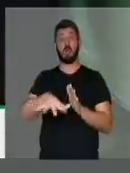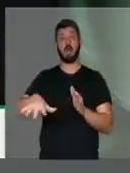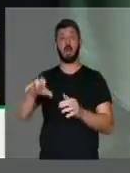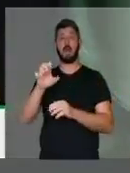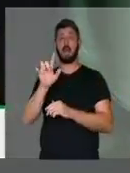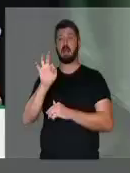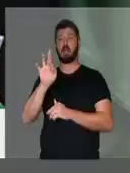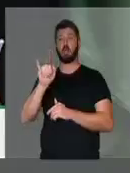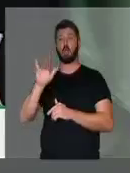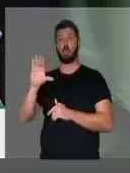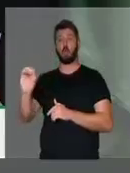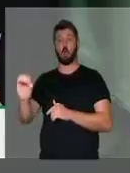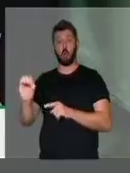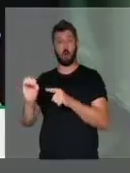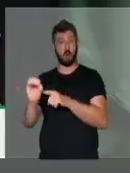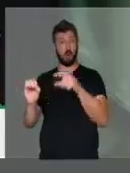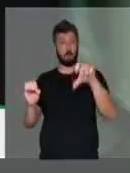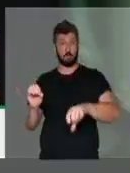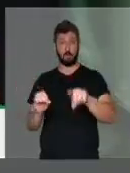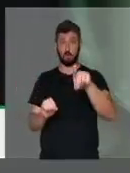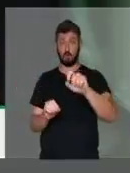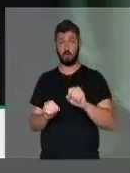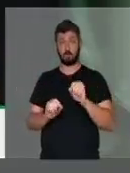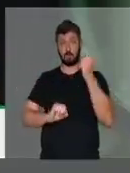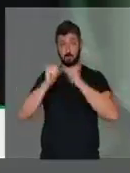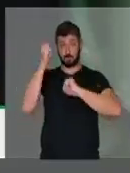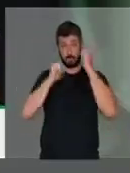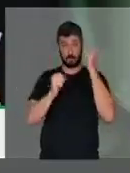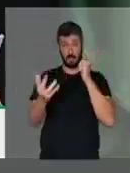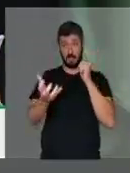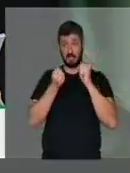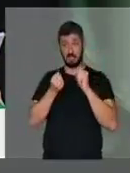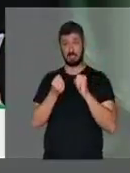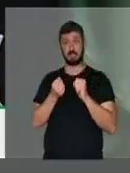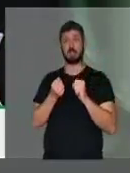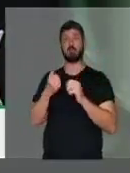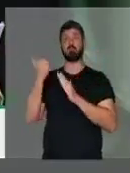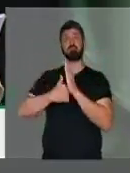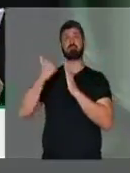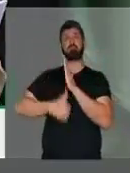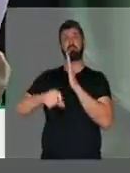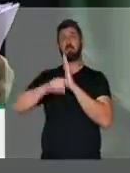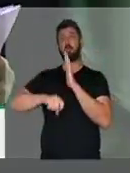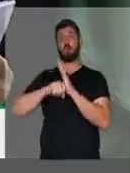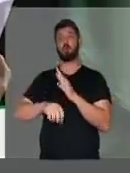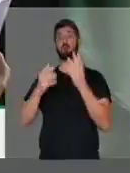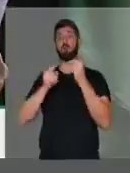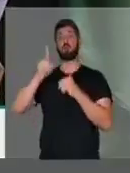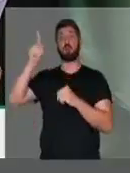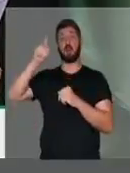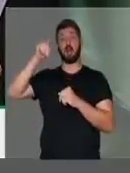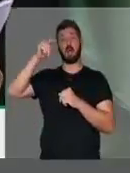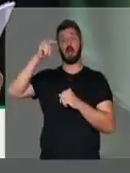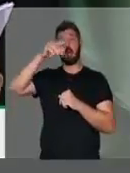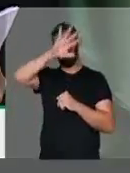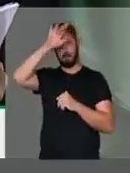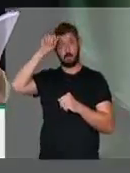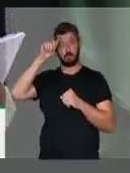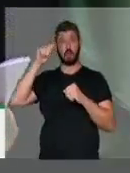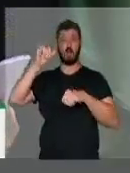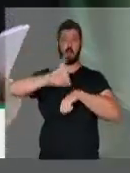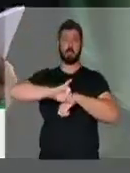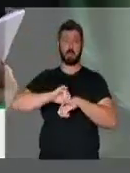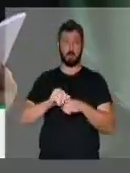de eletroeletrônicos. E pior, a indústria recebe muita dedução lá na Zona Franca de